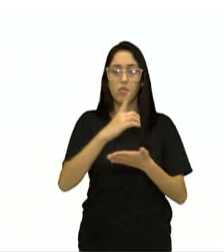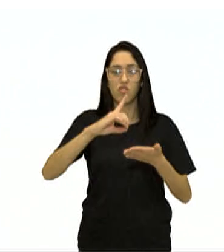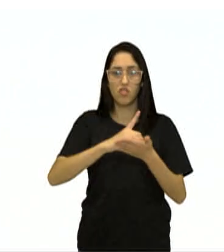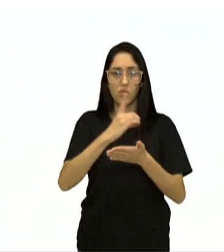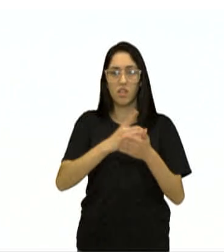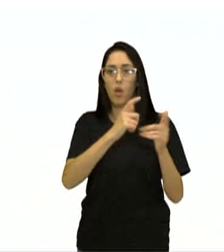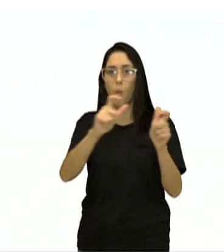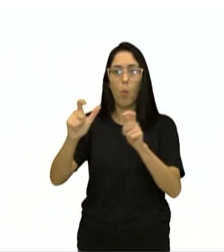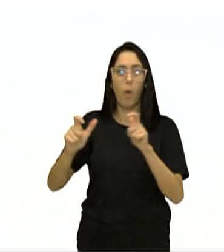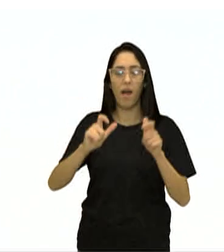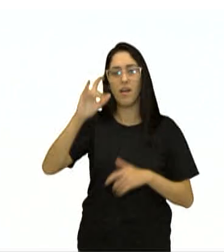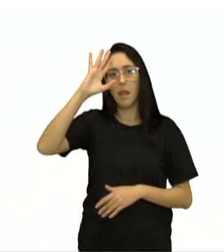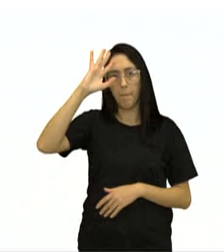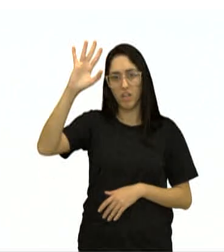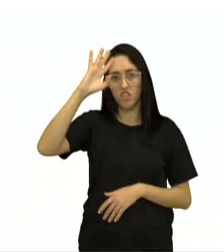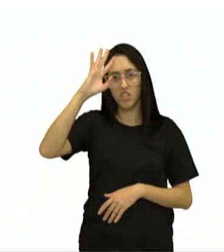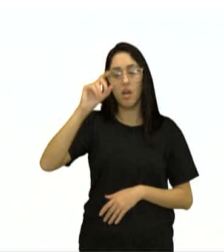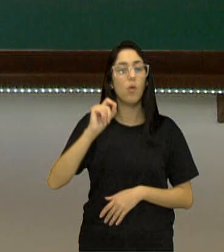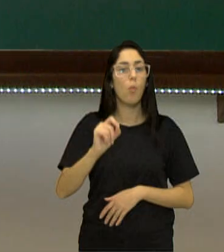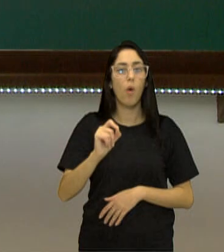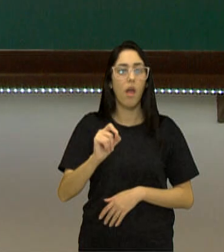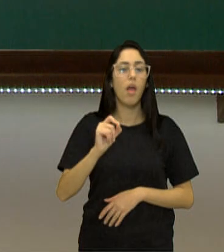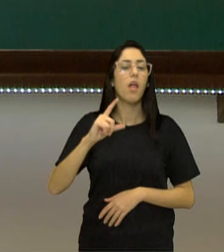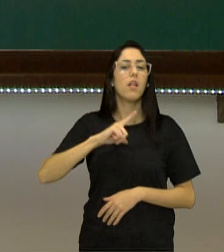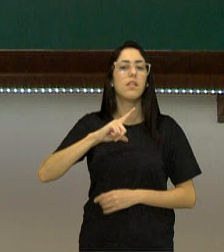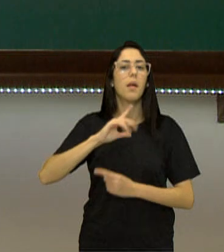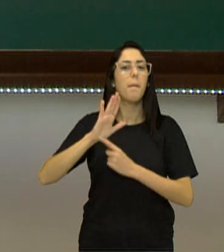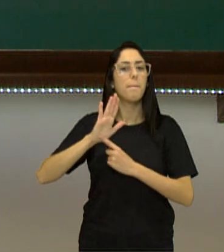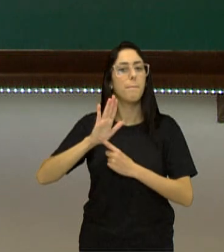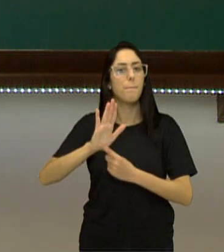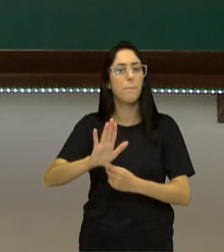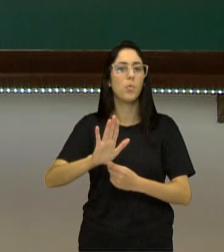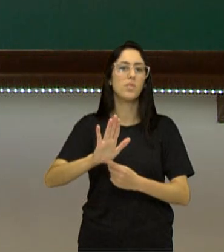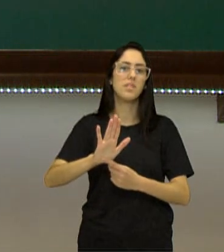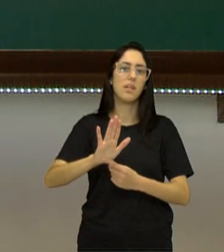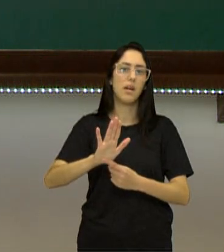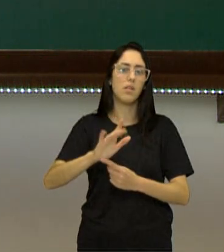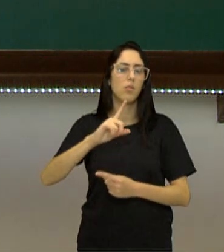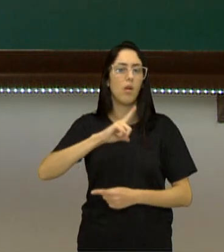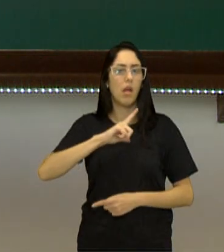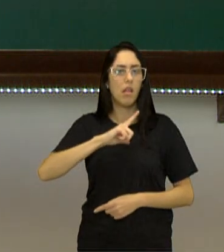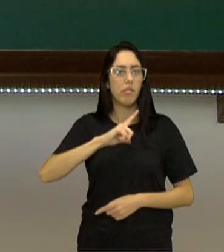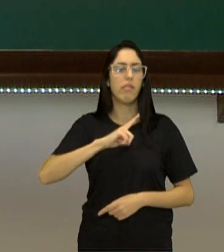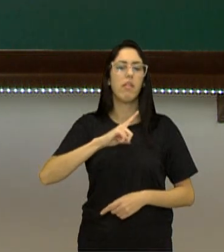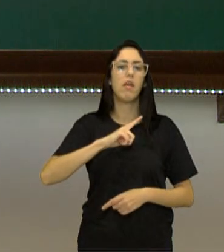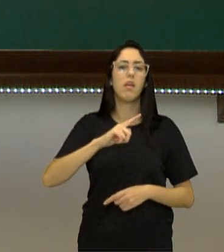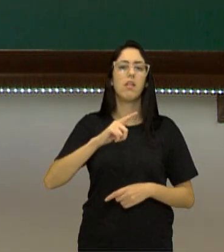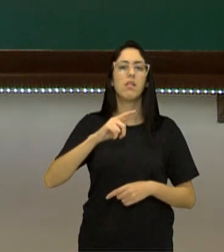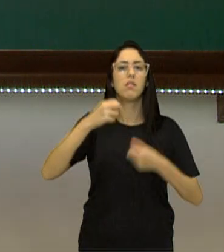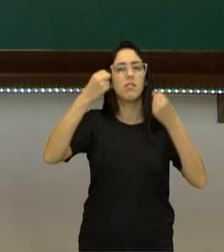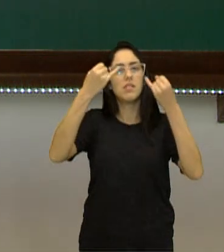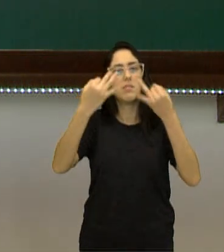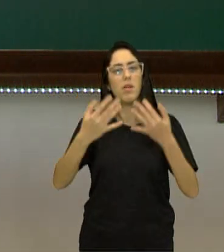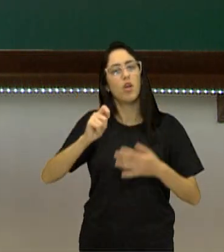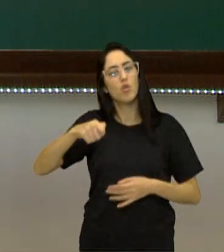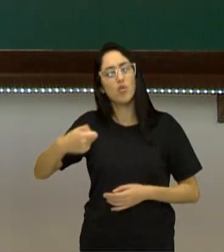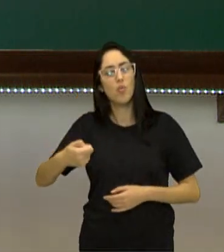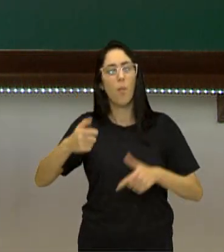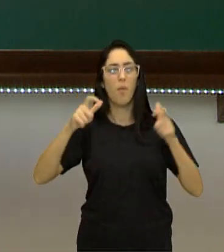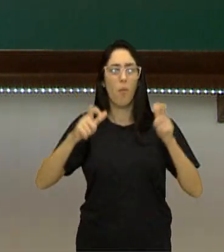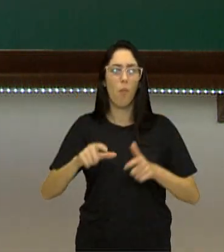Imaginários, ele está mostrando, então, esse verbete, está falando desse lugar, do